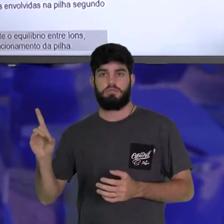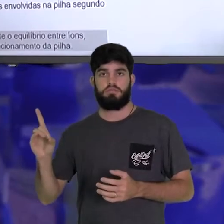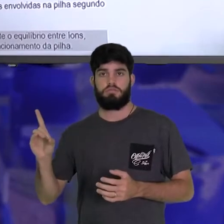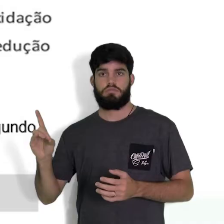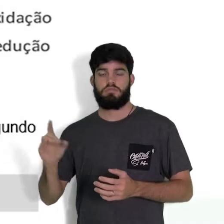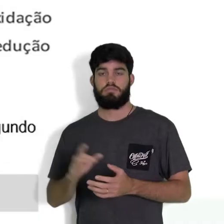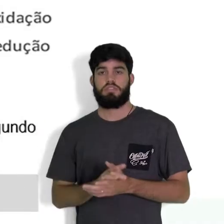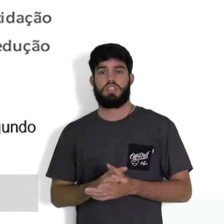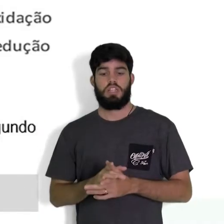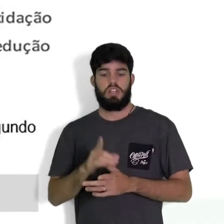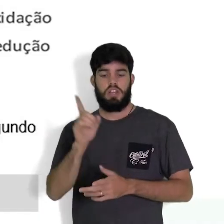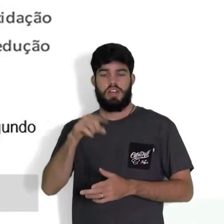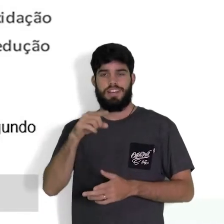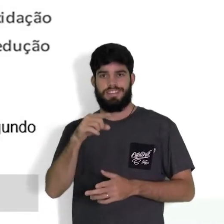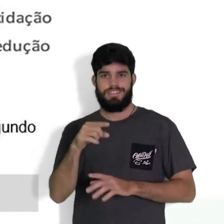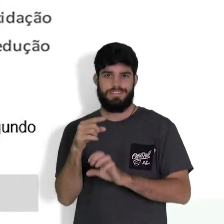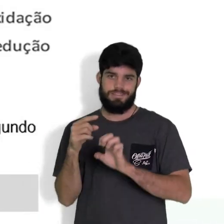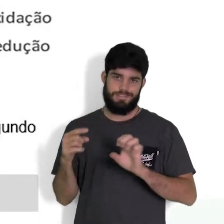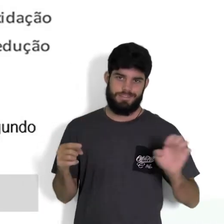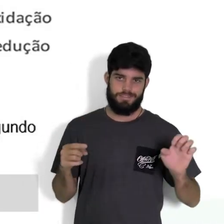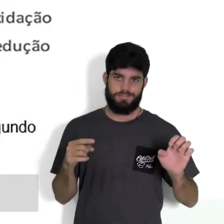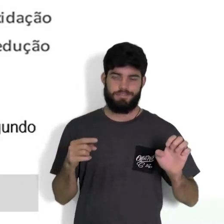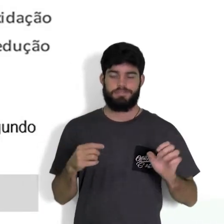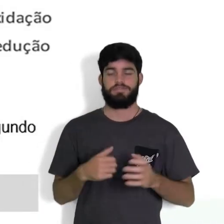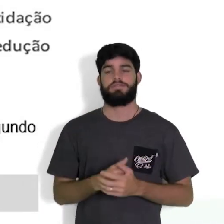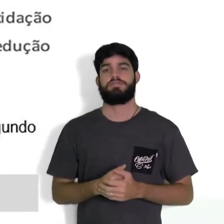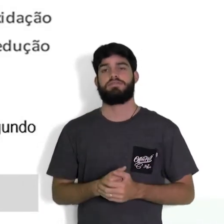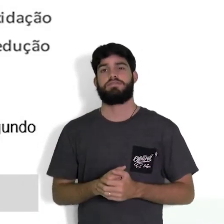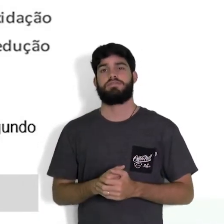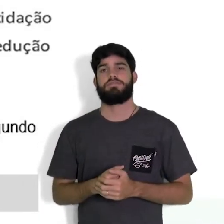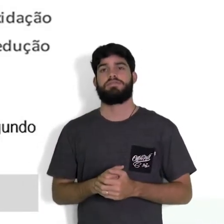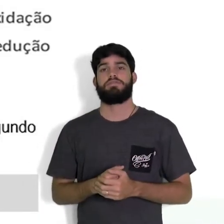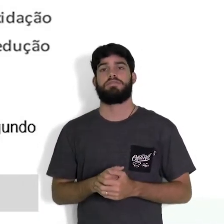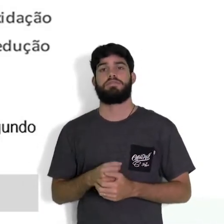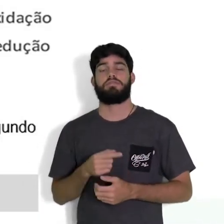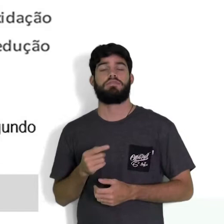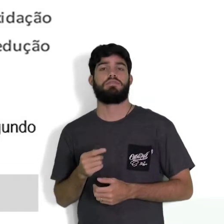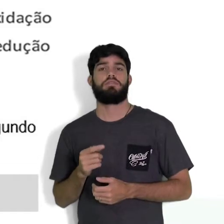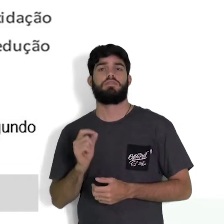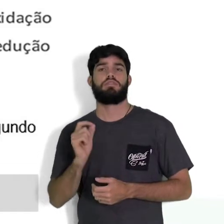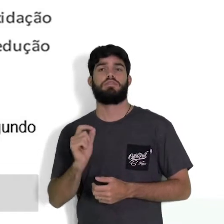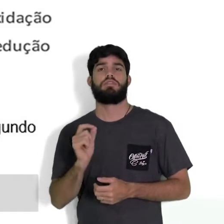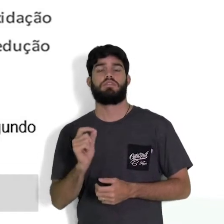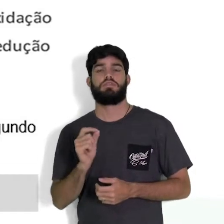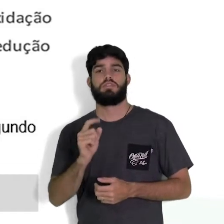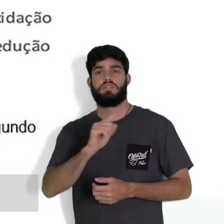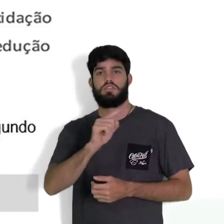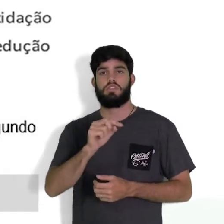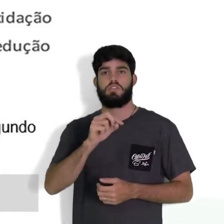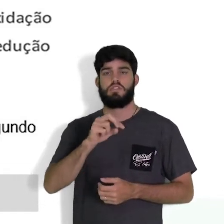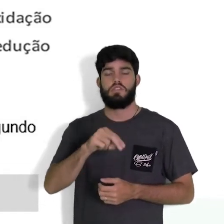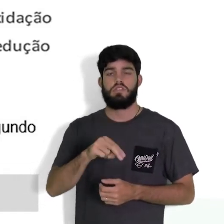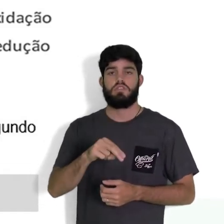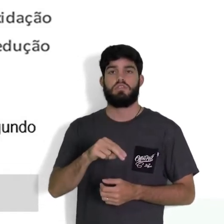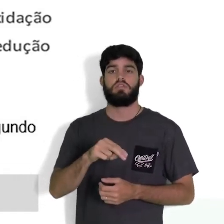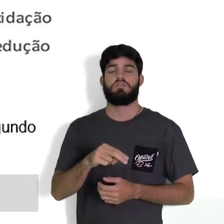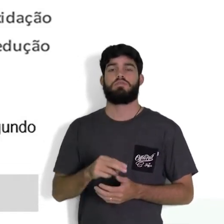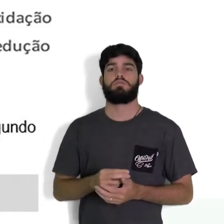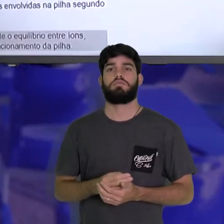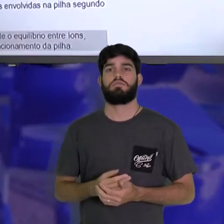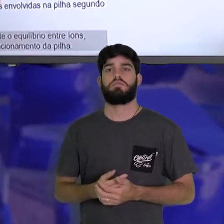elétrons que estão do lado esquerdo. E aí, o zinco começa pelo zinco. O zinco aqui vai